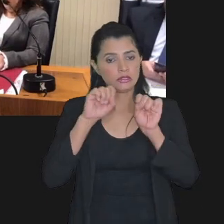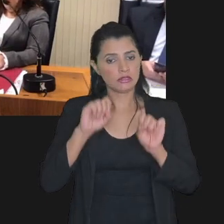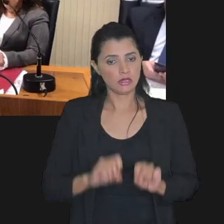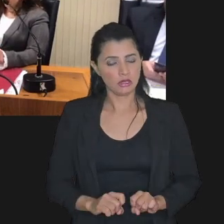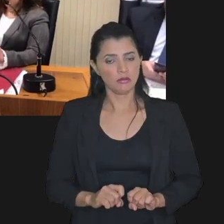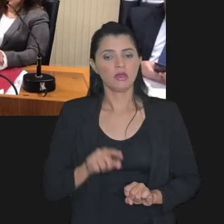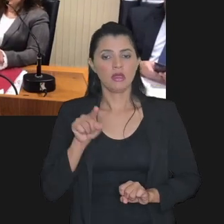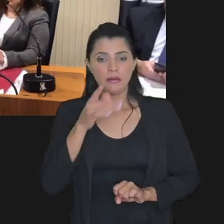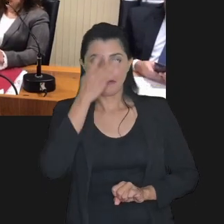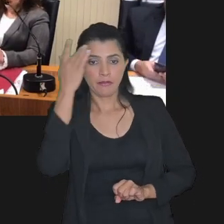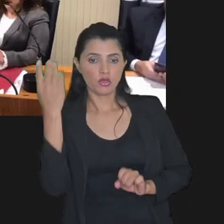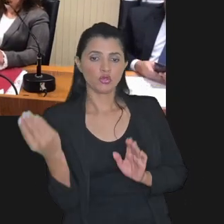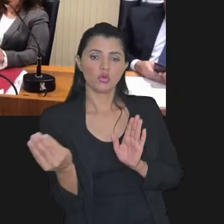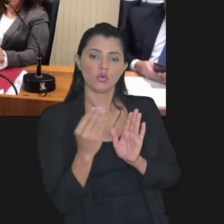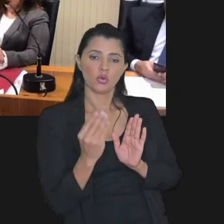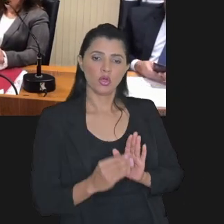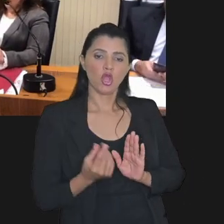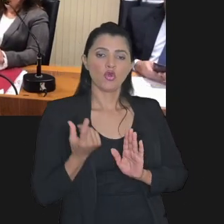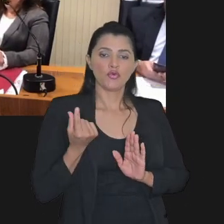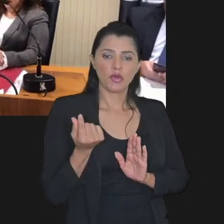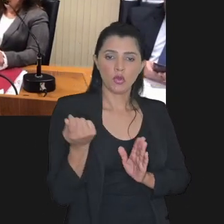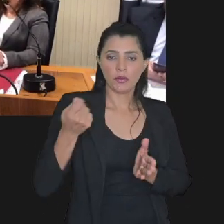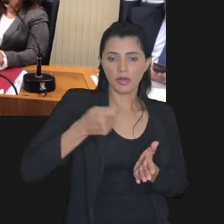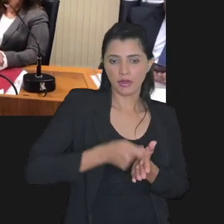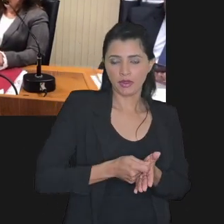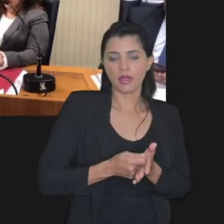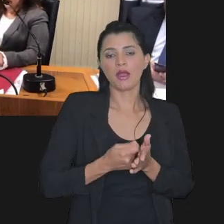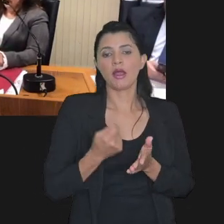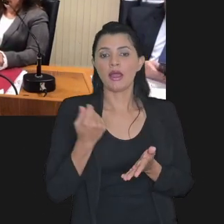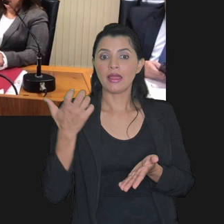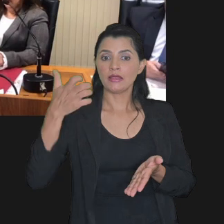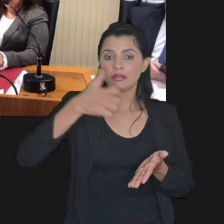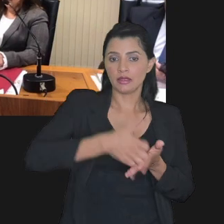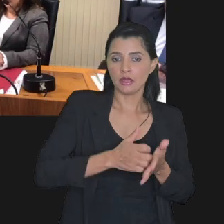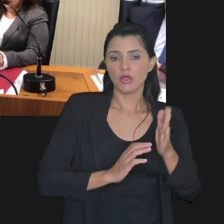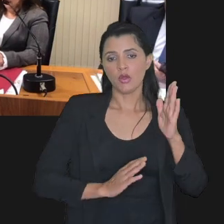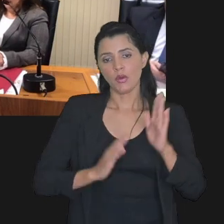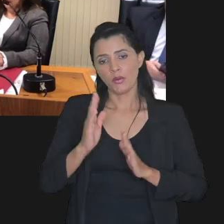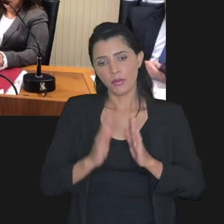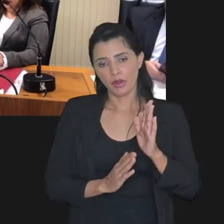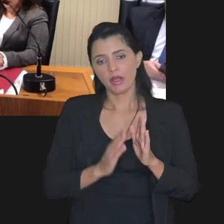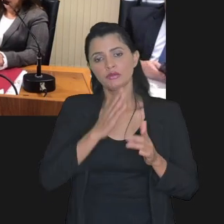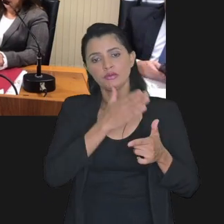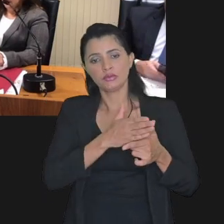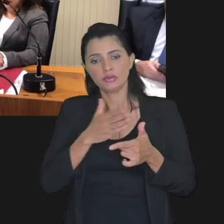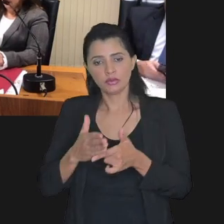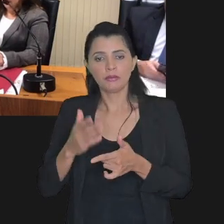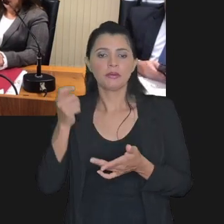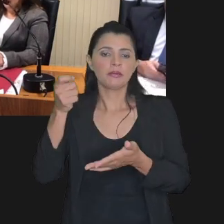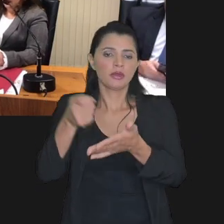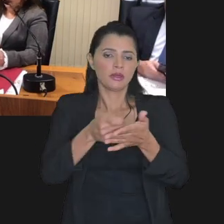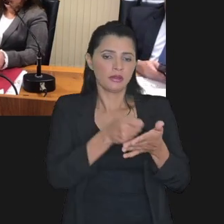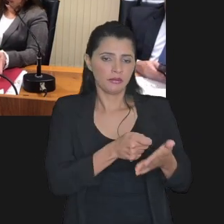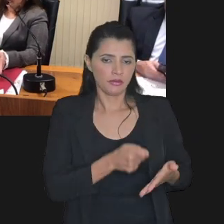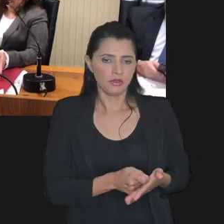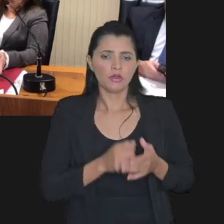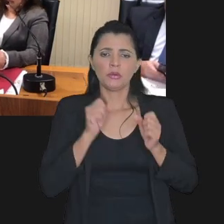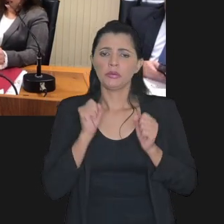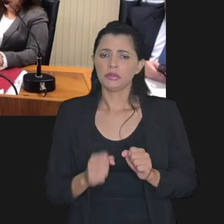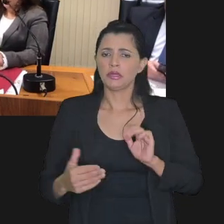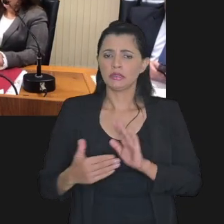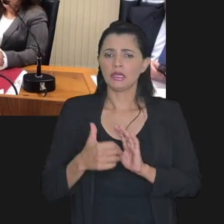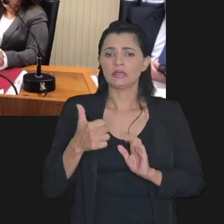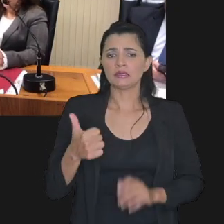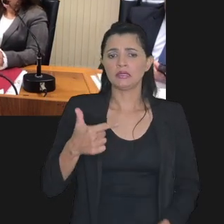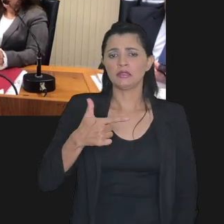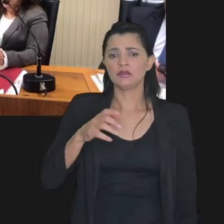no qual o contribuinte vai indicar o valor a ser pago a título de entrada o prazo o escalonamento para pagamento que vai poder ser